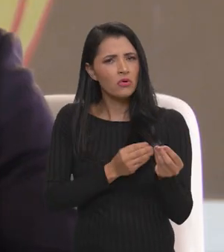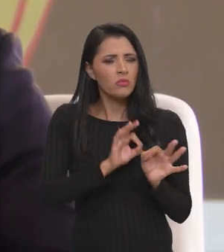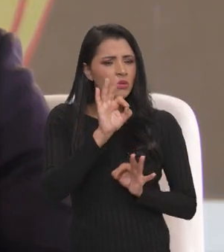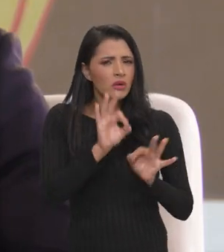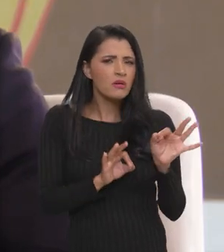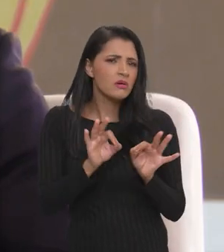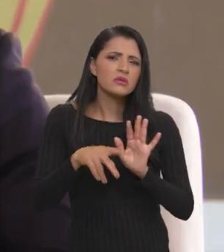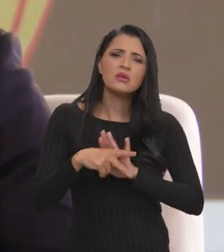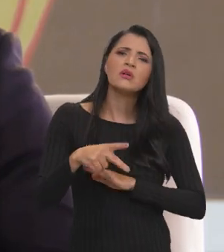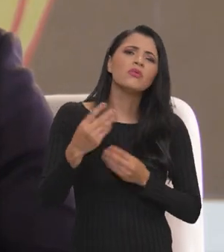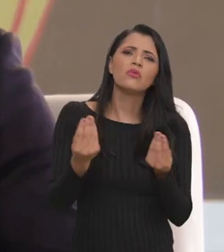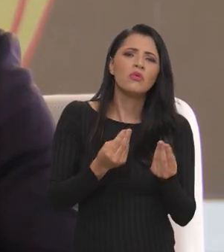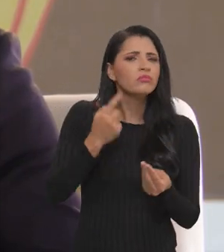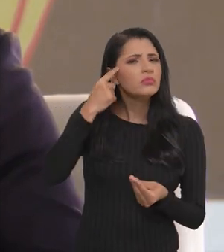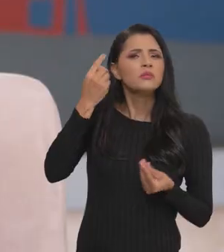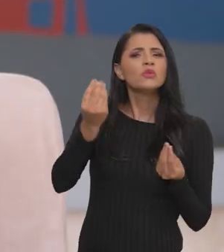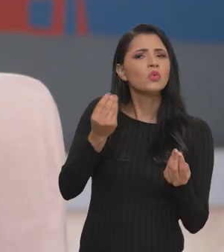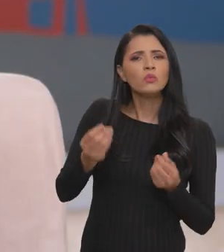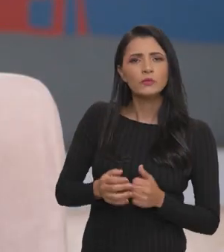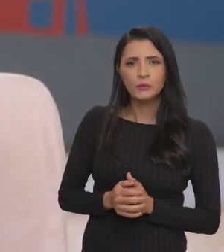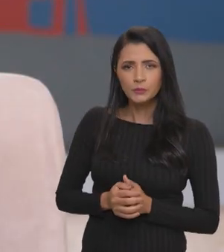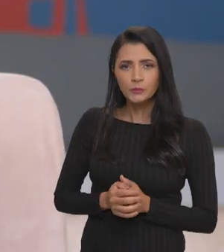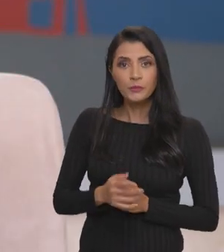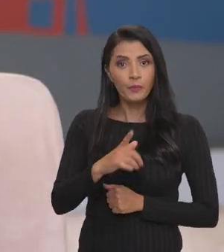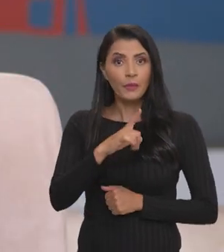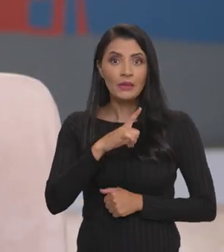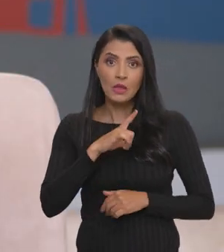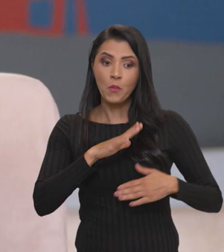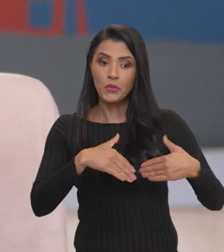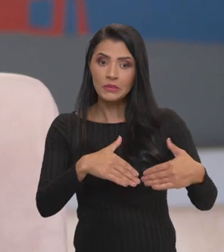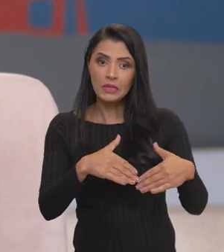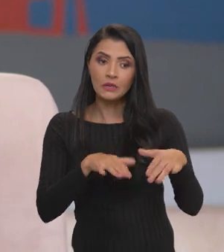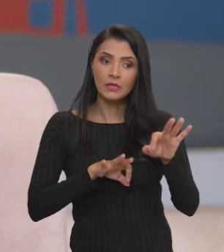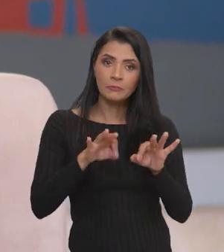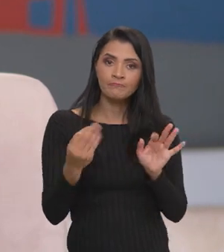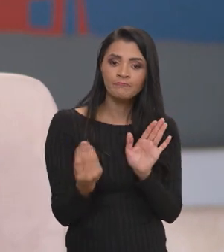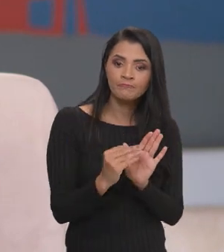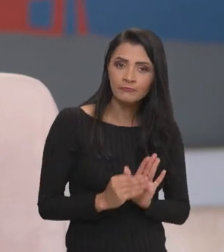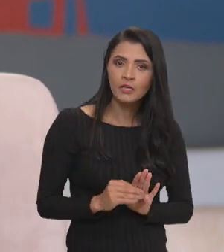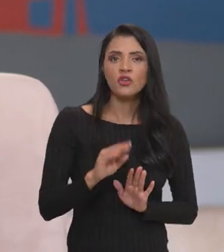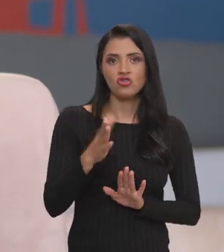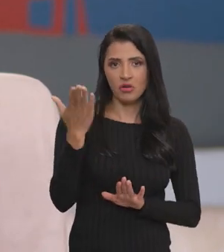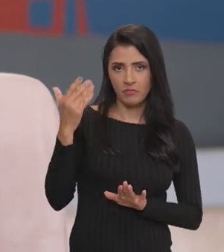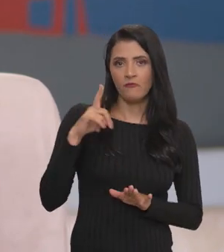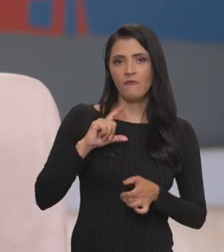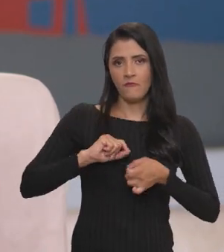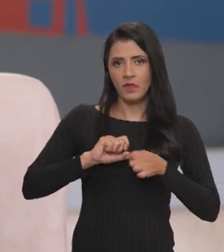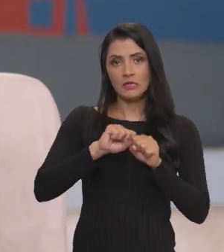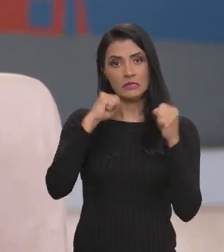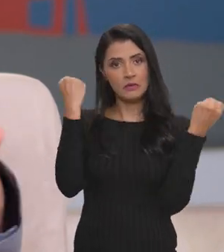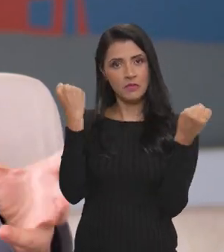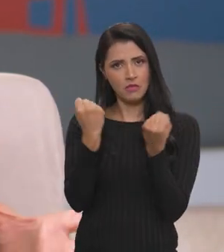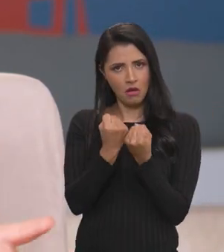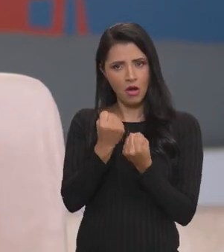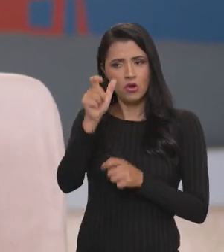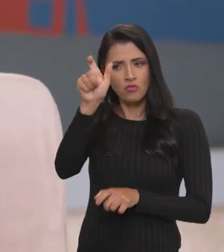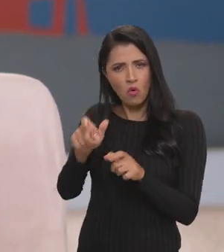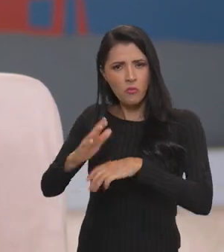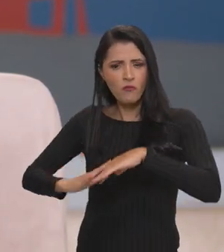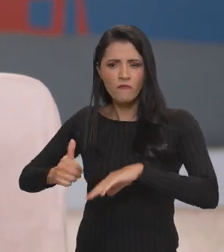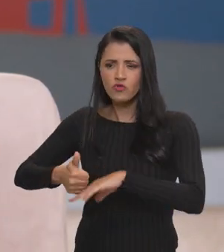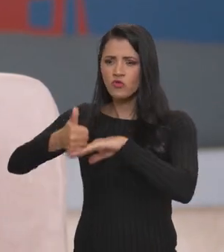elaboração desse plano? Qual que é a ideia? Nós temos um processo de construção, então a gente fez um seminário que foi com grandes